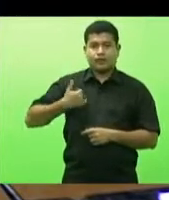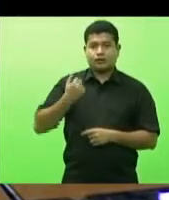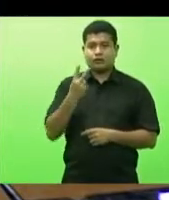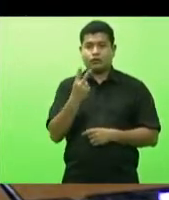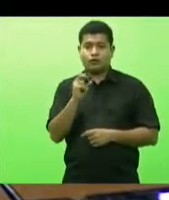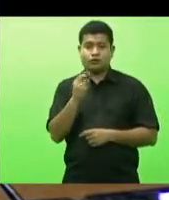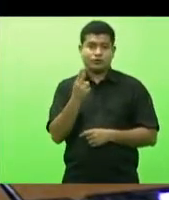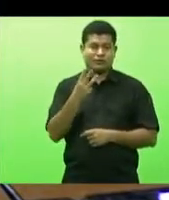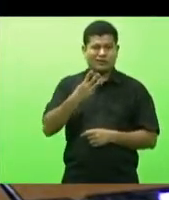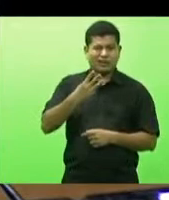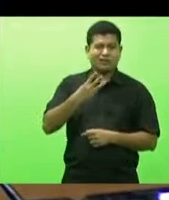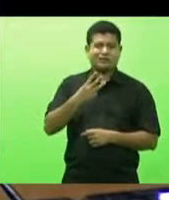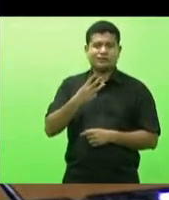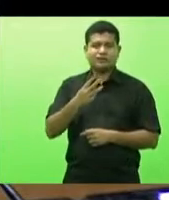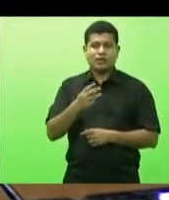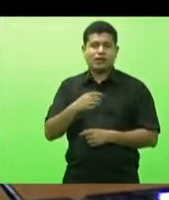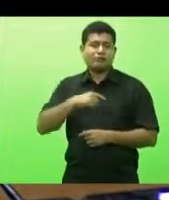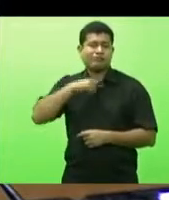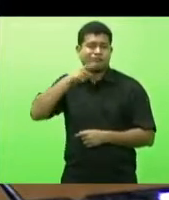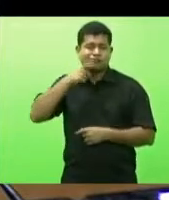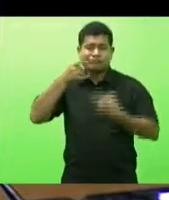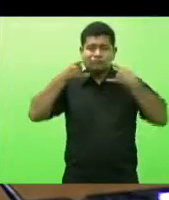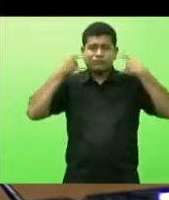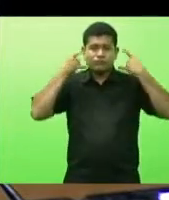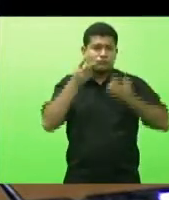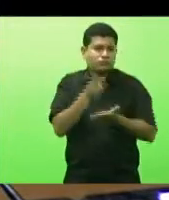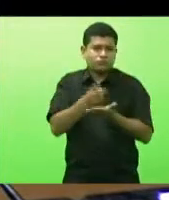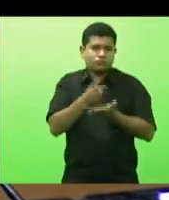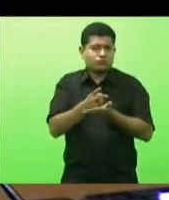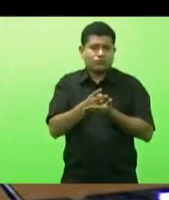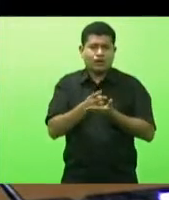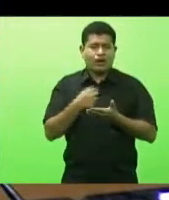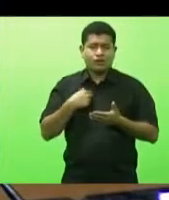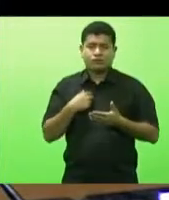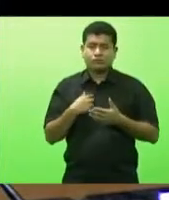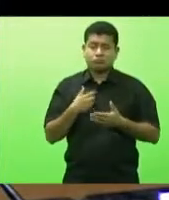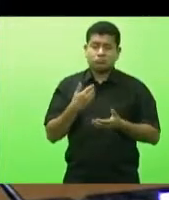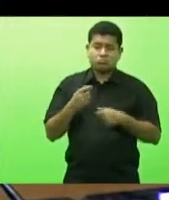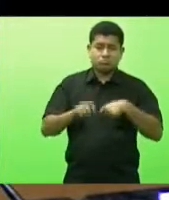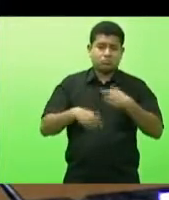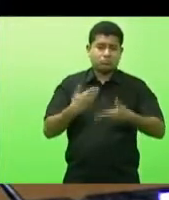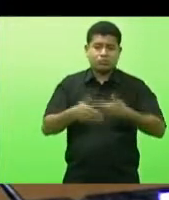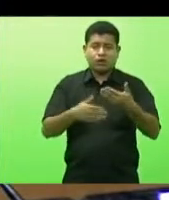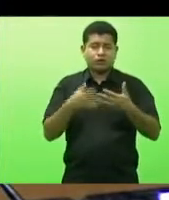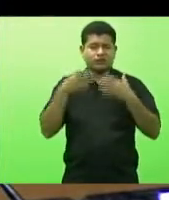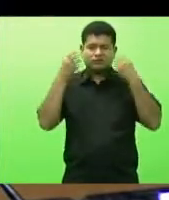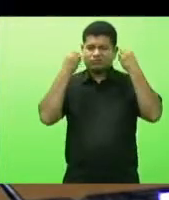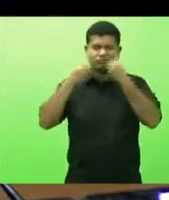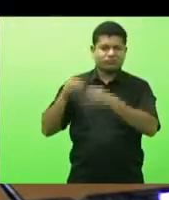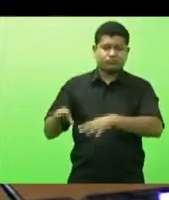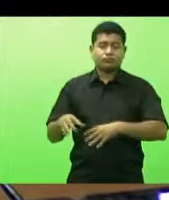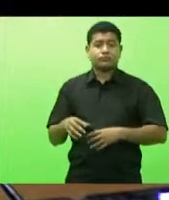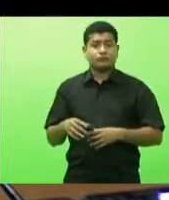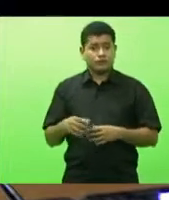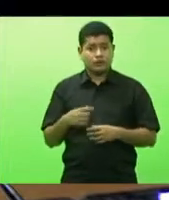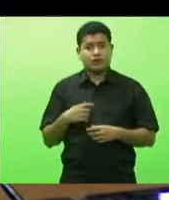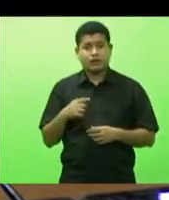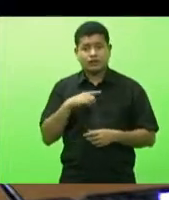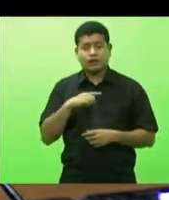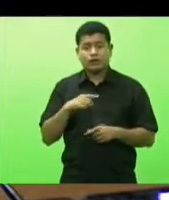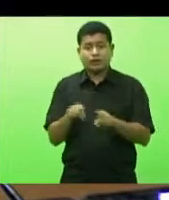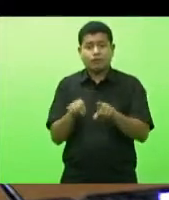ficar com a máscara a utilização da máscara o início principalmente a dicção tudo isso pode